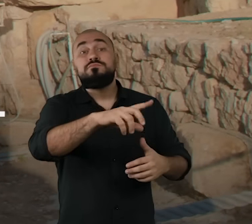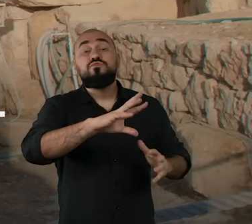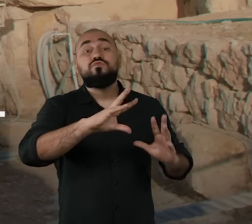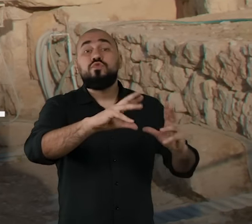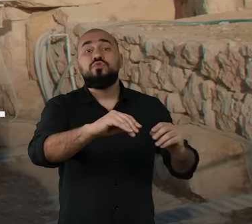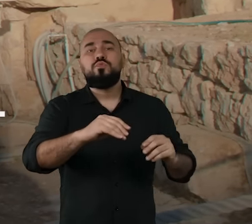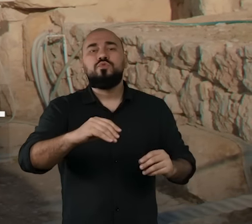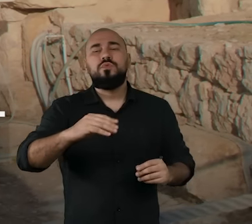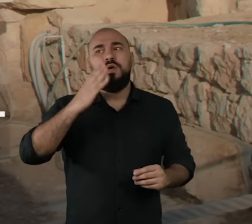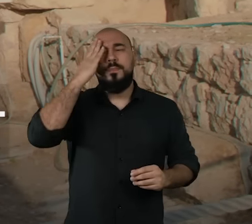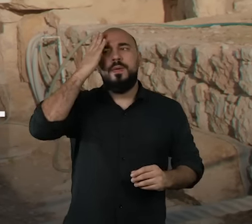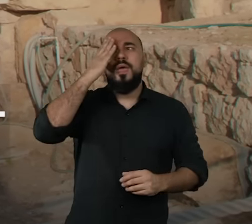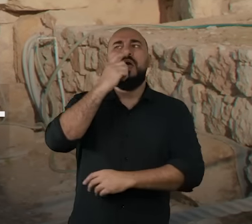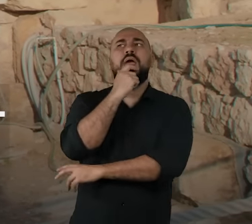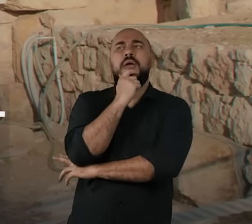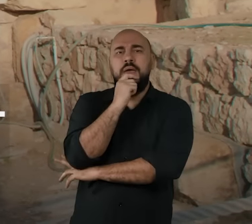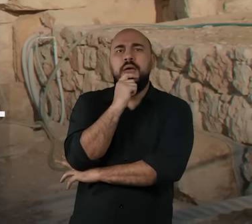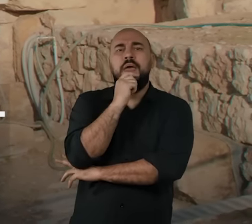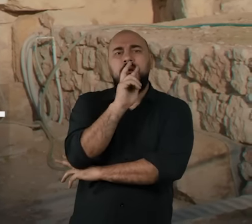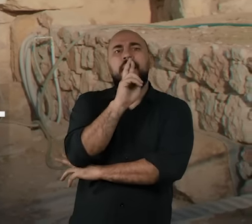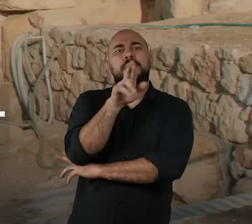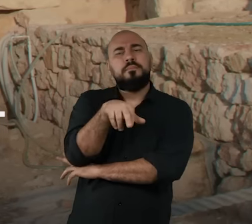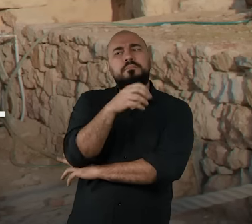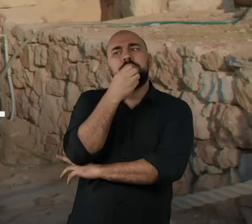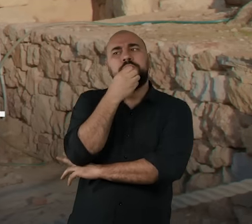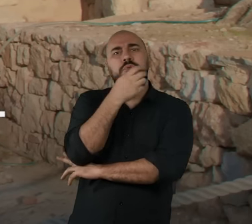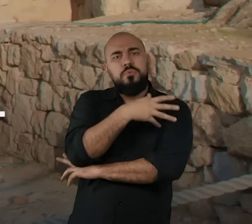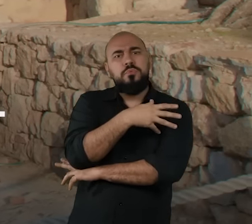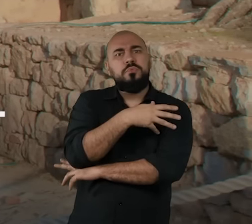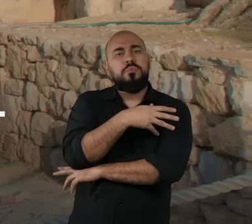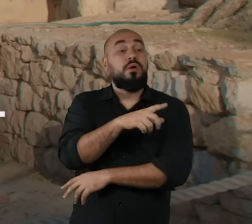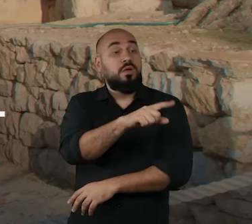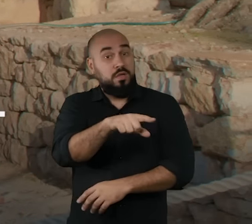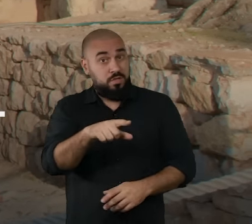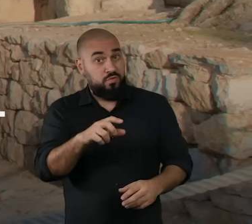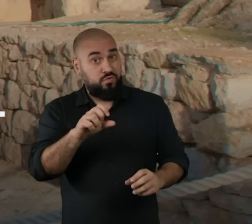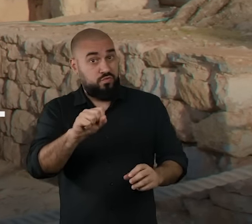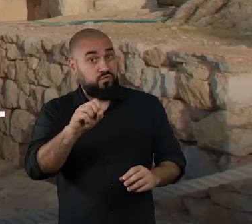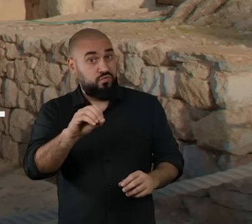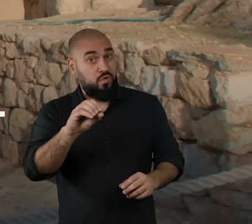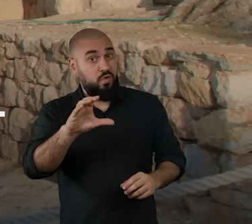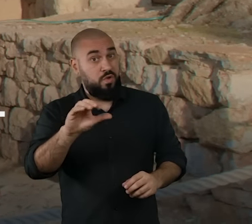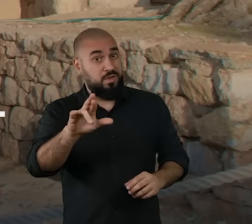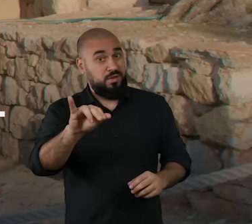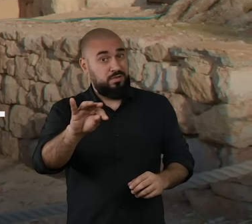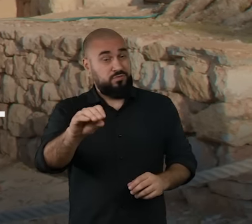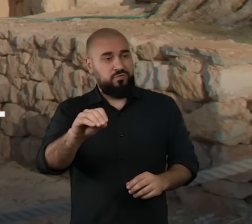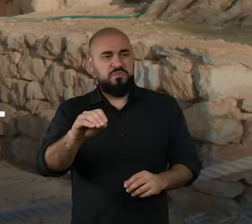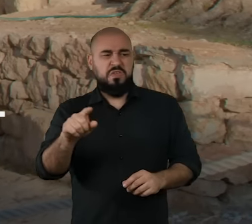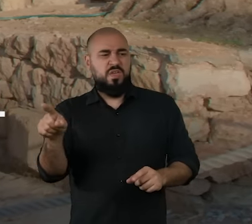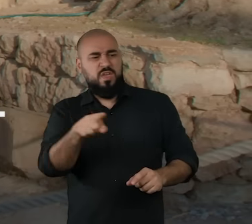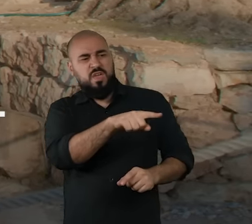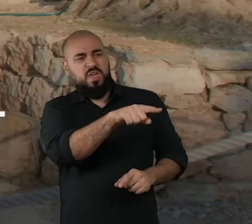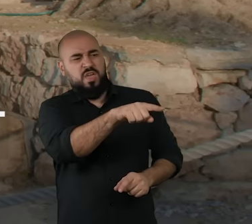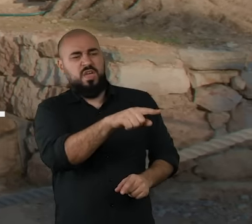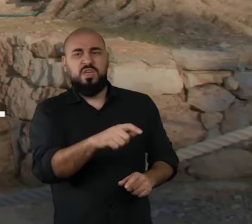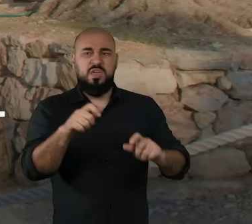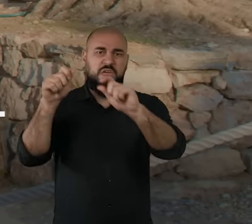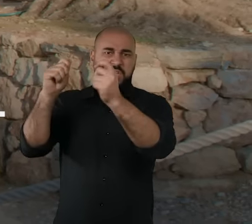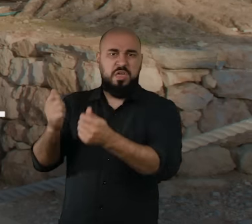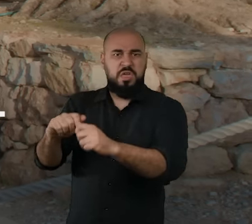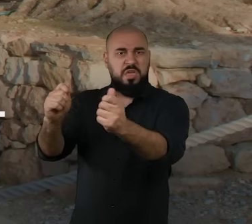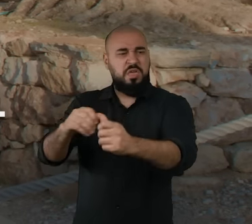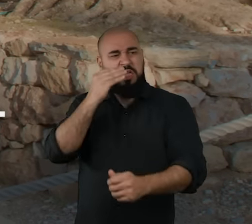verdadeira origem. Sócrates não teve muito sucesso com a aristocracia e foi acusado de ateísmo, porque ele